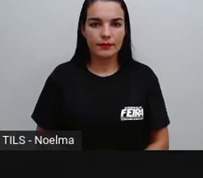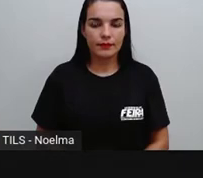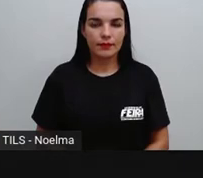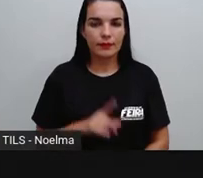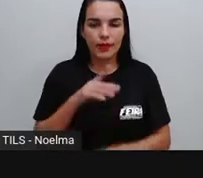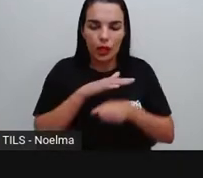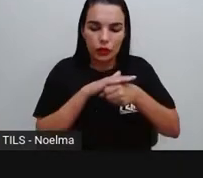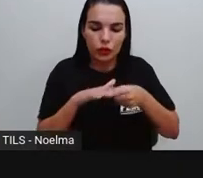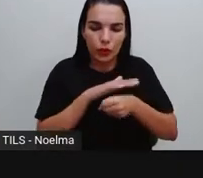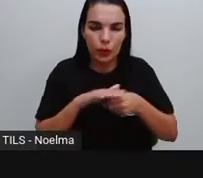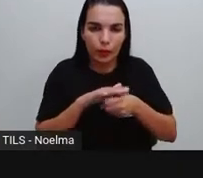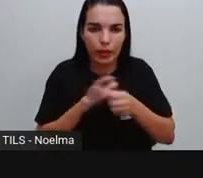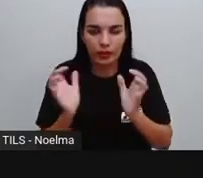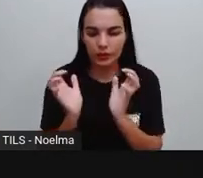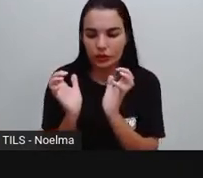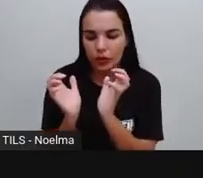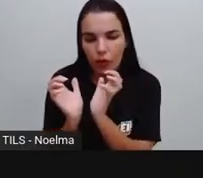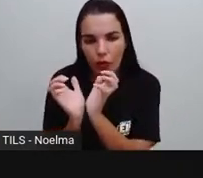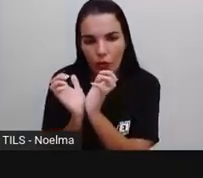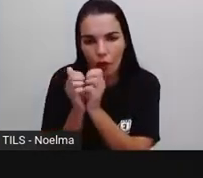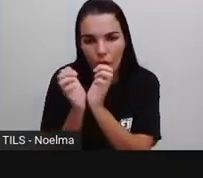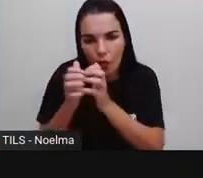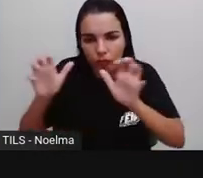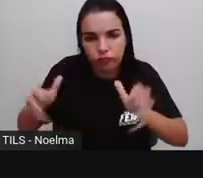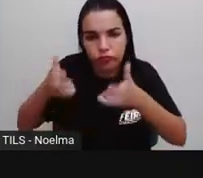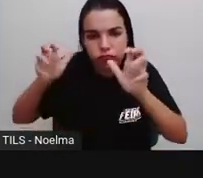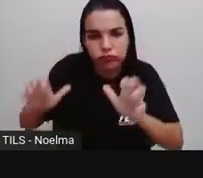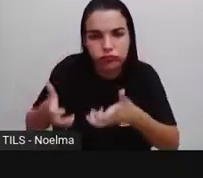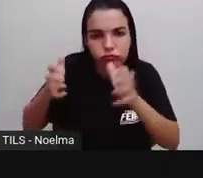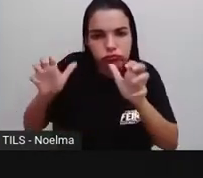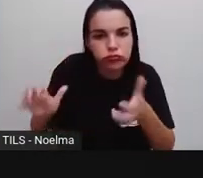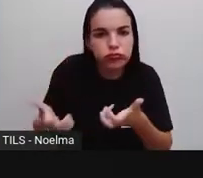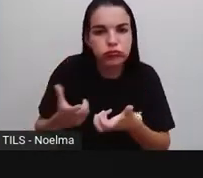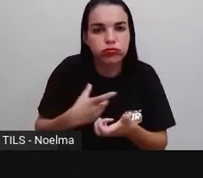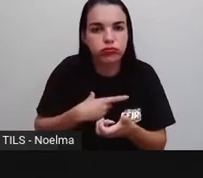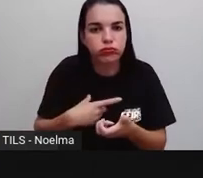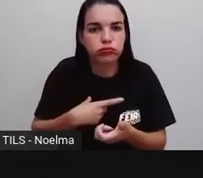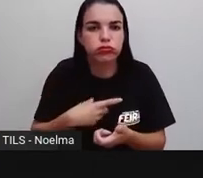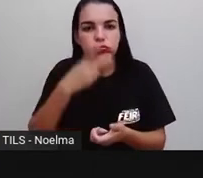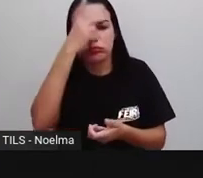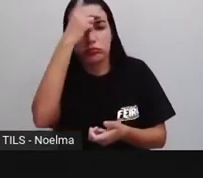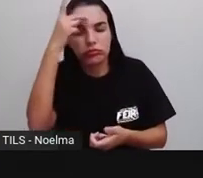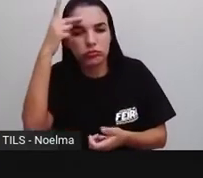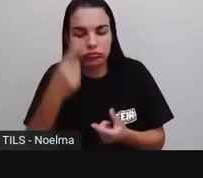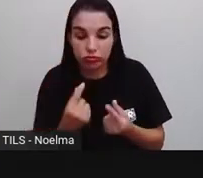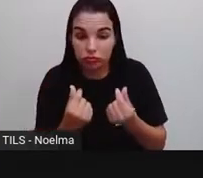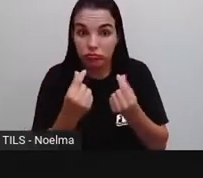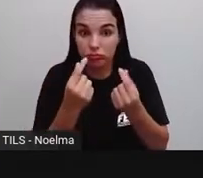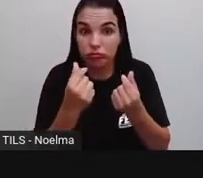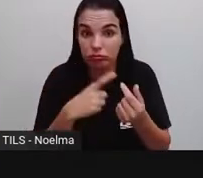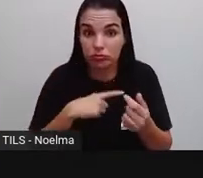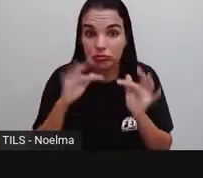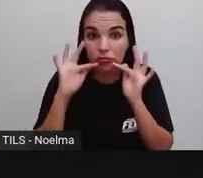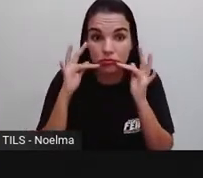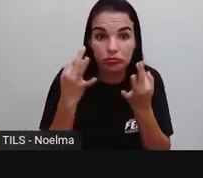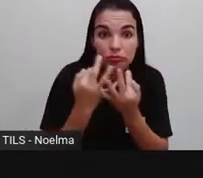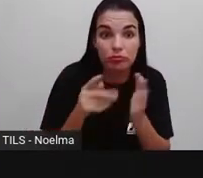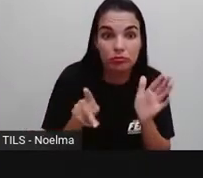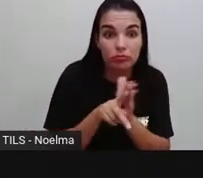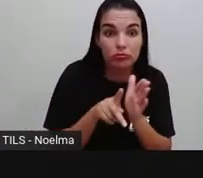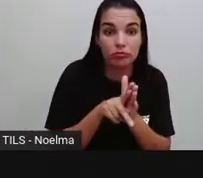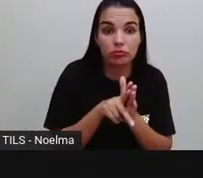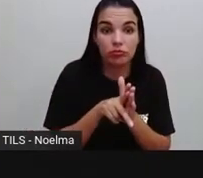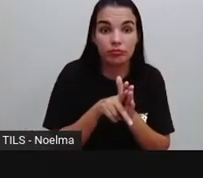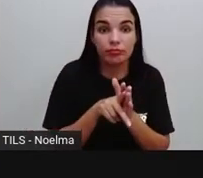Tomate, couve, brócolis, é da variedade do campo que Lindaci tira renda para sustentar a família. A melhor coisa que